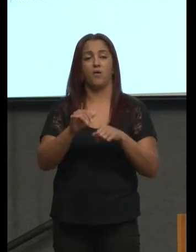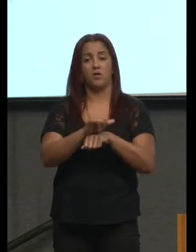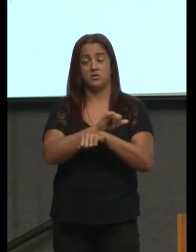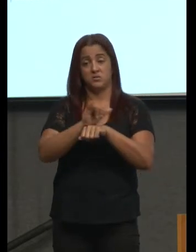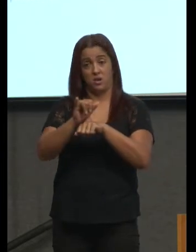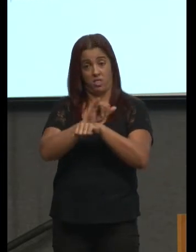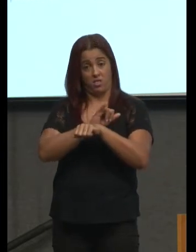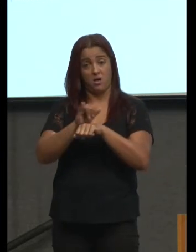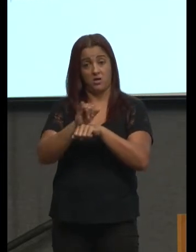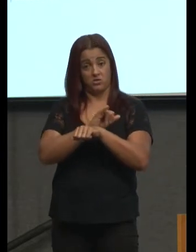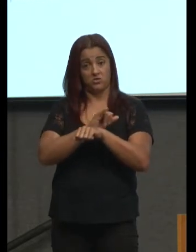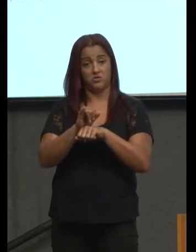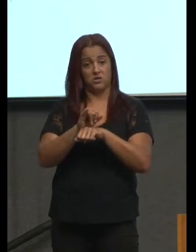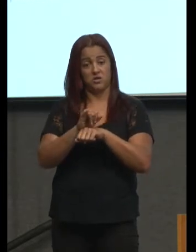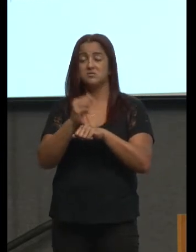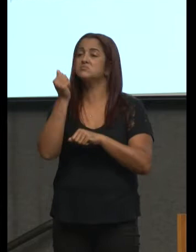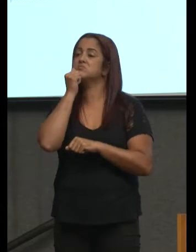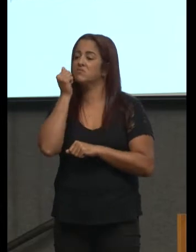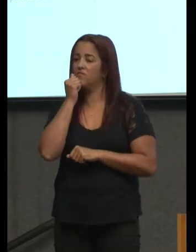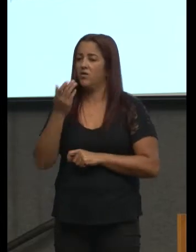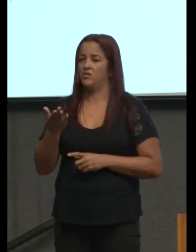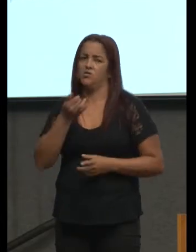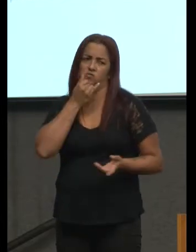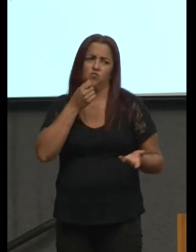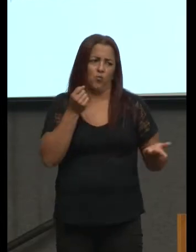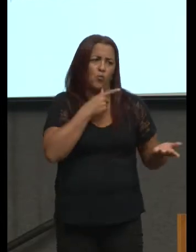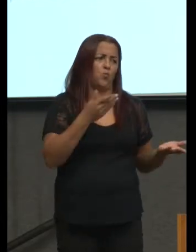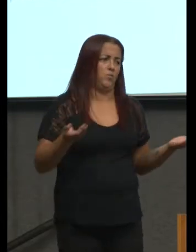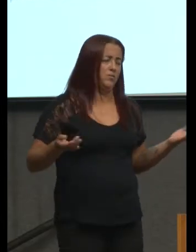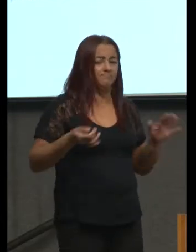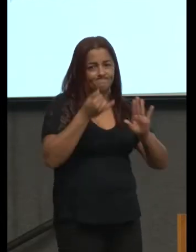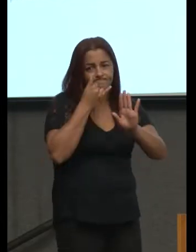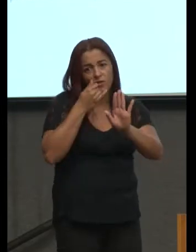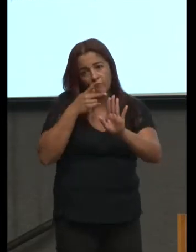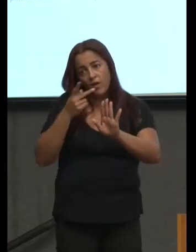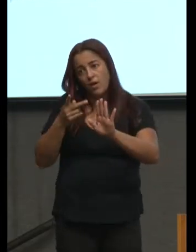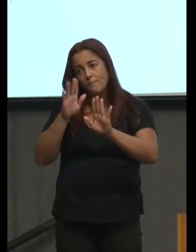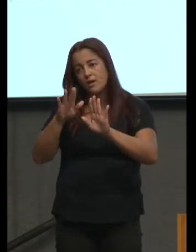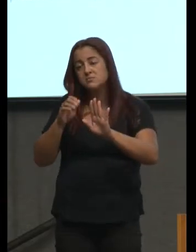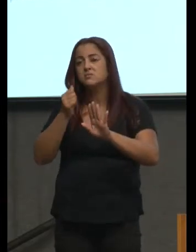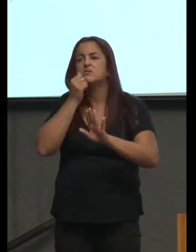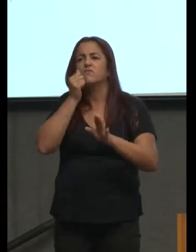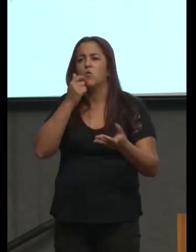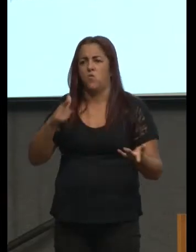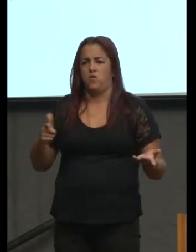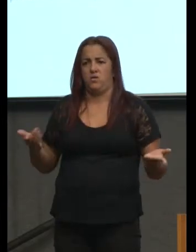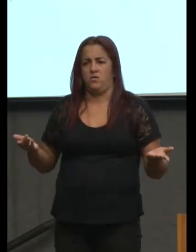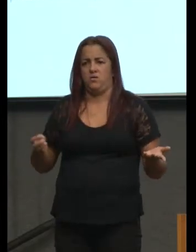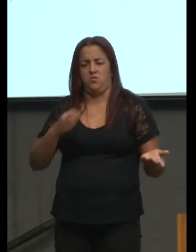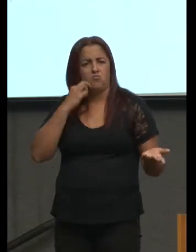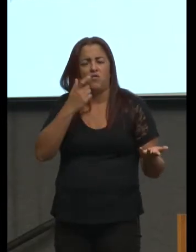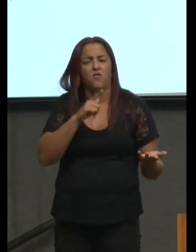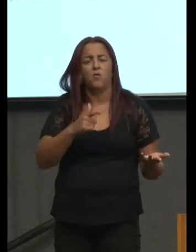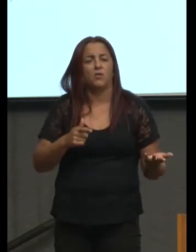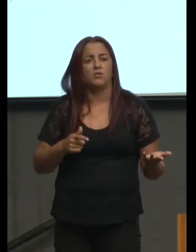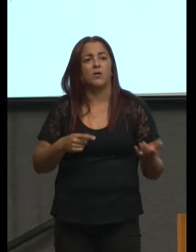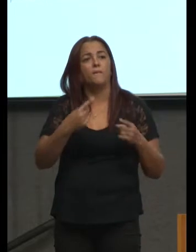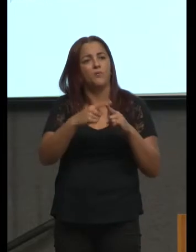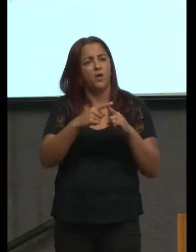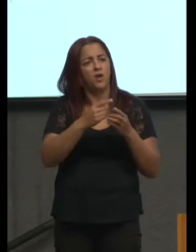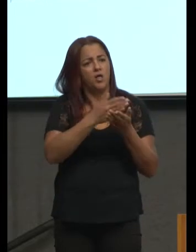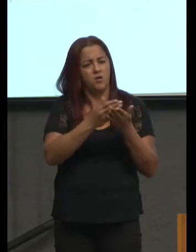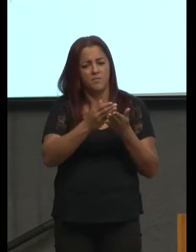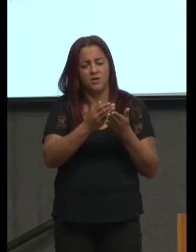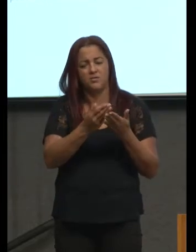uma estratégia sem vergonha se vocês me permitem dizer assim porque como o Menezes lembrou porque eles compensam isso